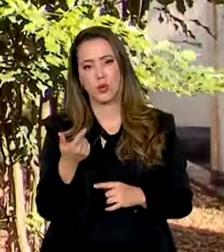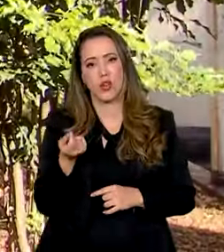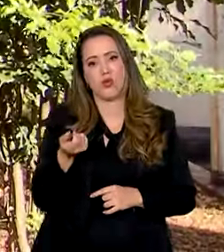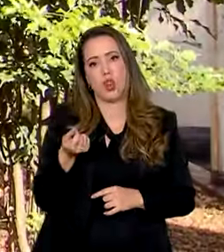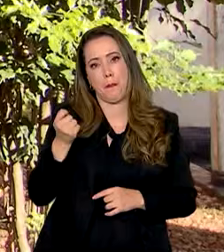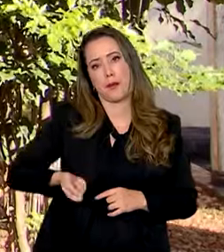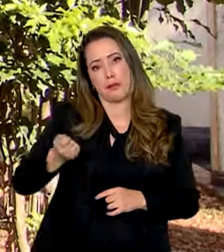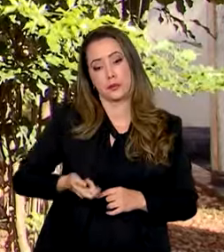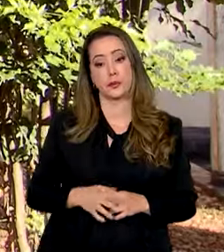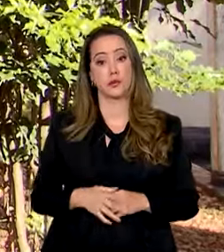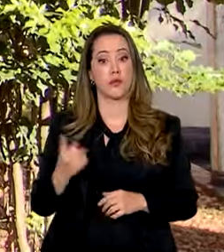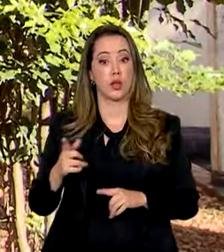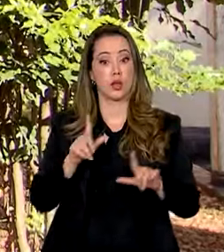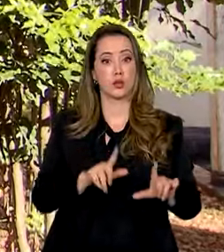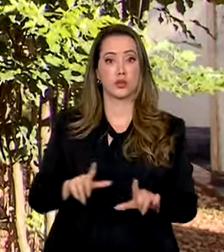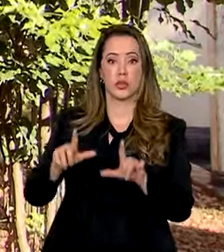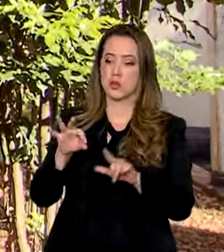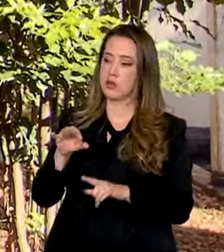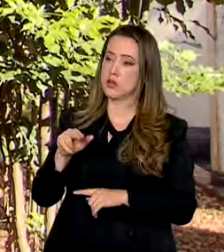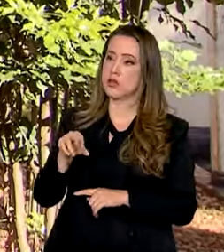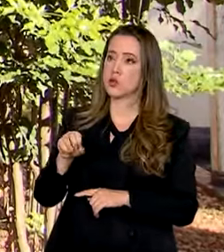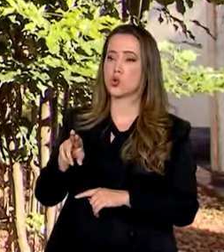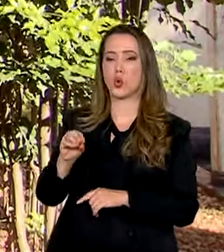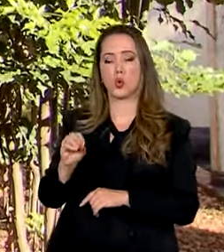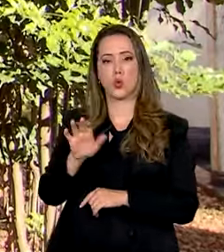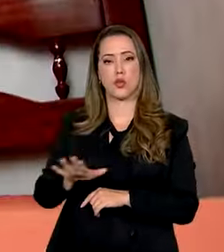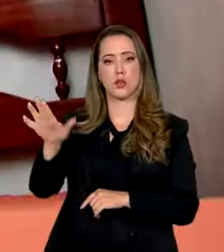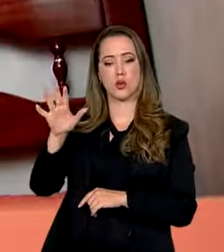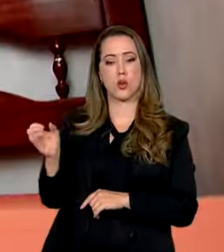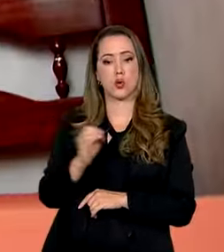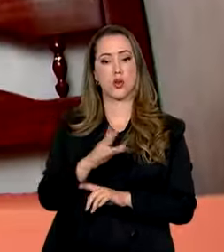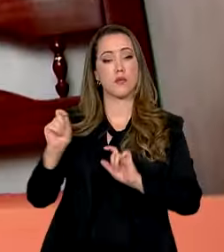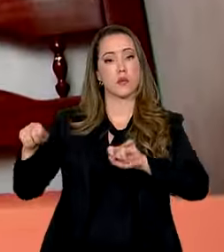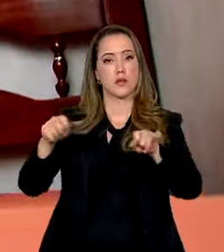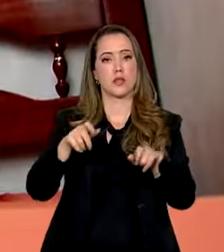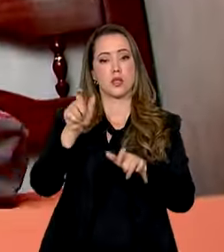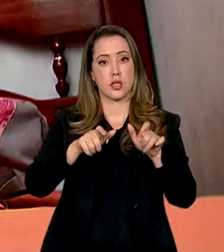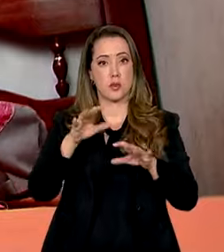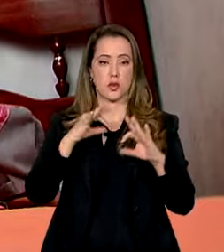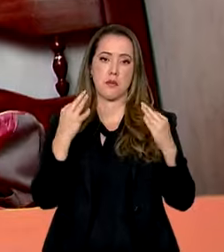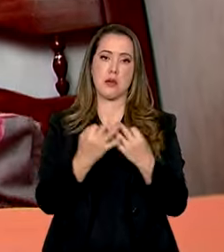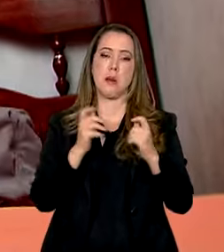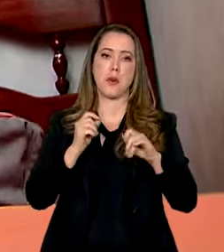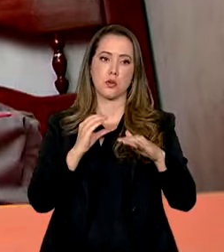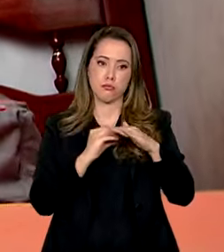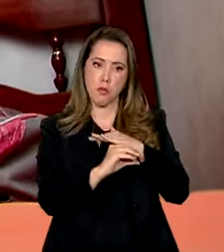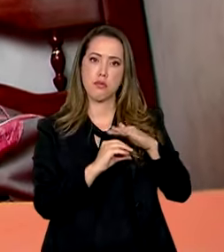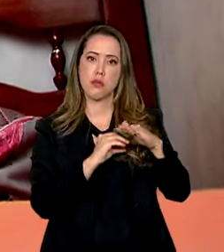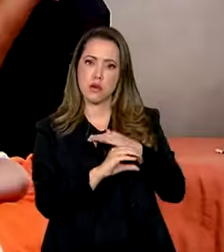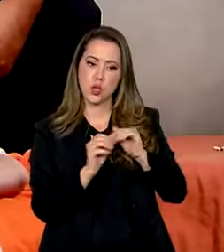Até por isso, o Tesouro Nacional lançou uma nova funcionalidade, que permite que os parentes possam investir